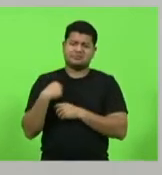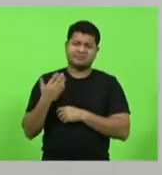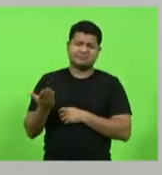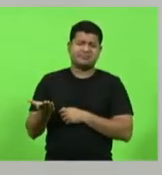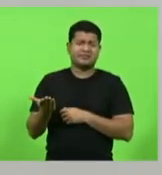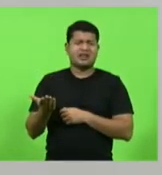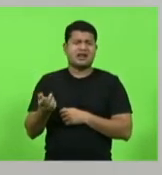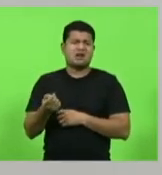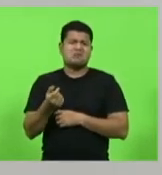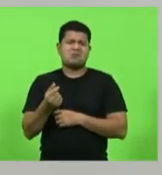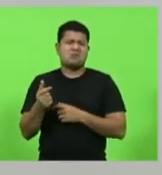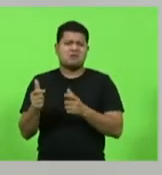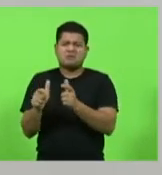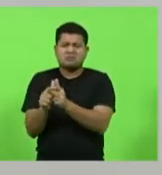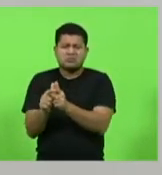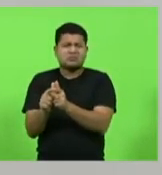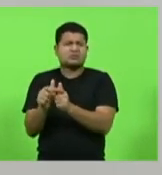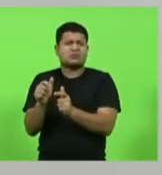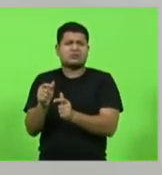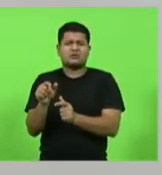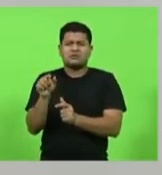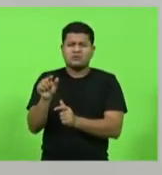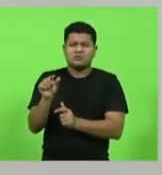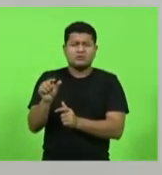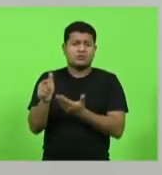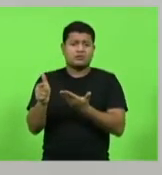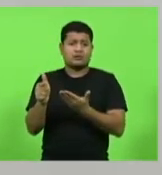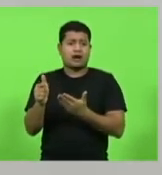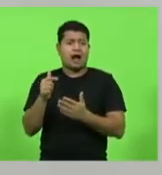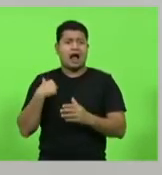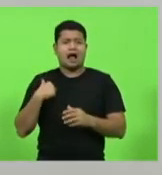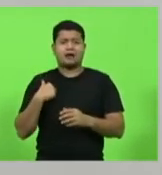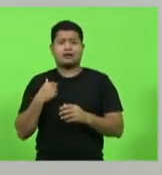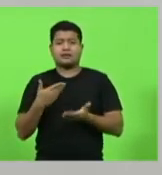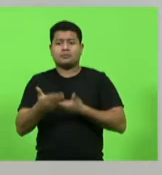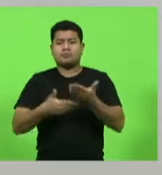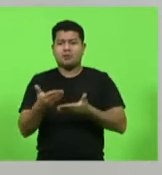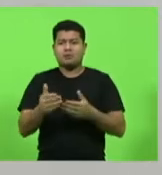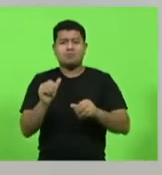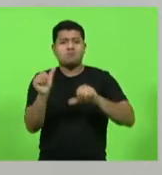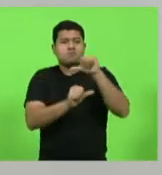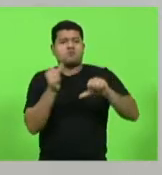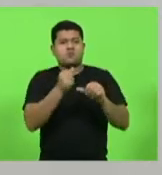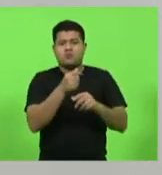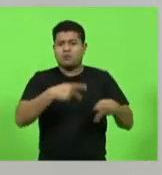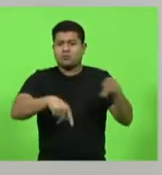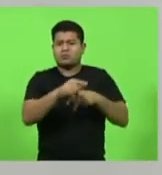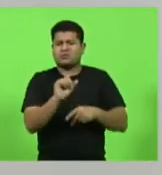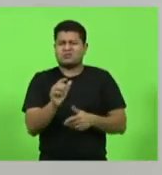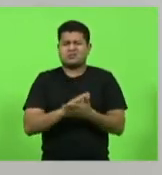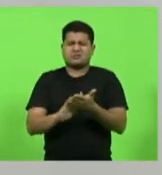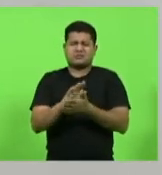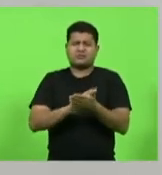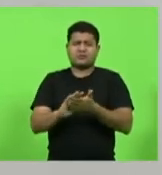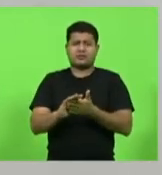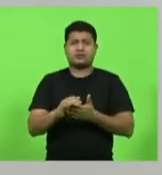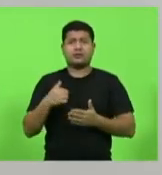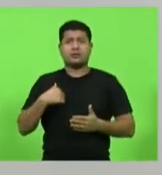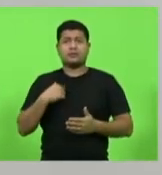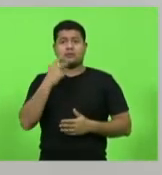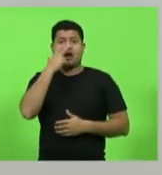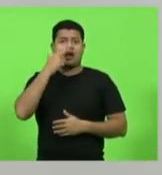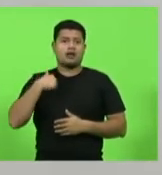muito pequeno, muito restrito, que não fazia parte da vida dos catarinenses. Até, de uma certa forma, me senti propondo alguma